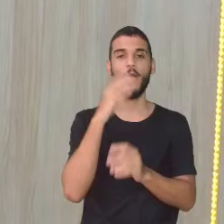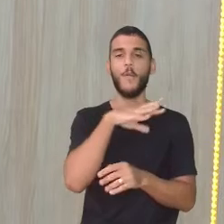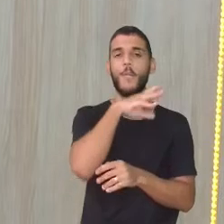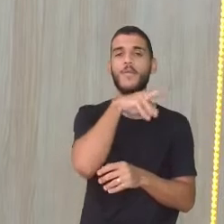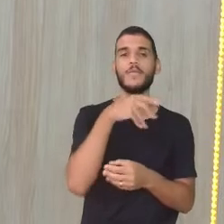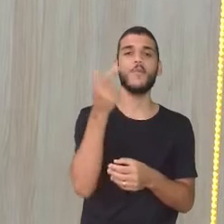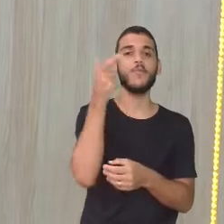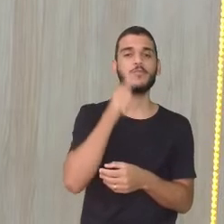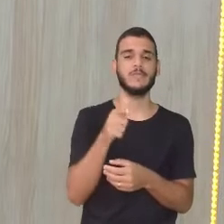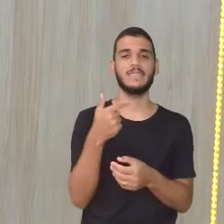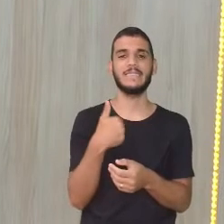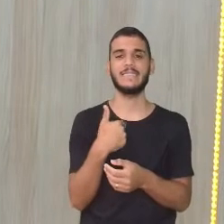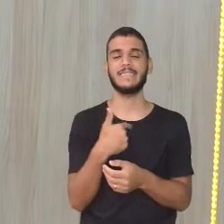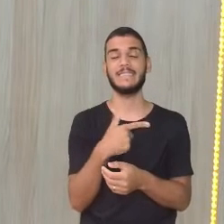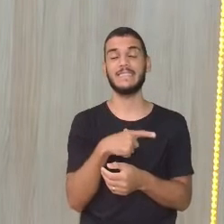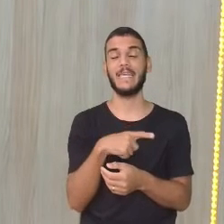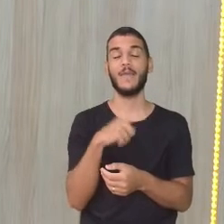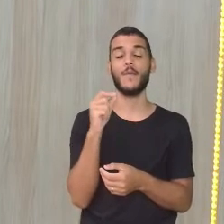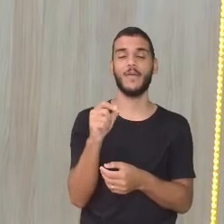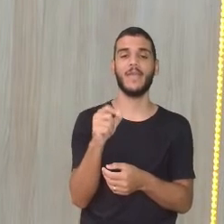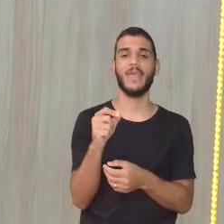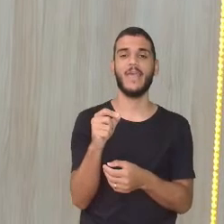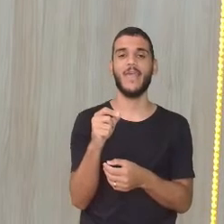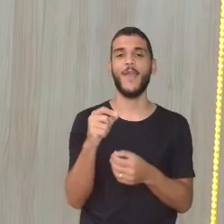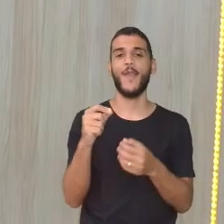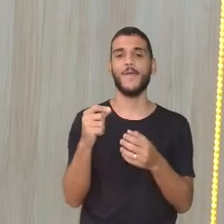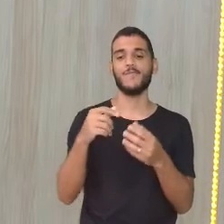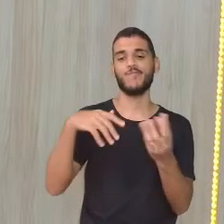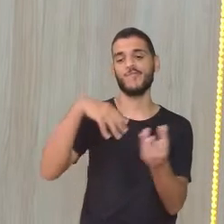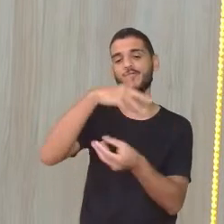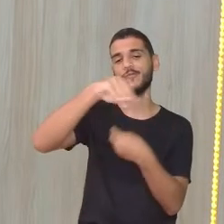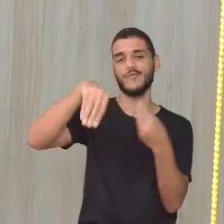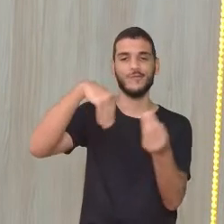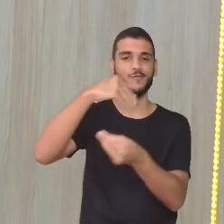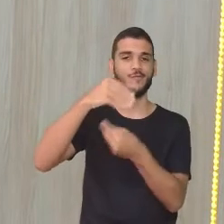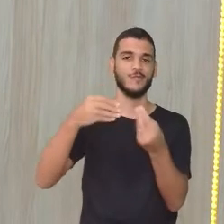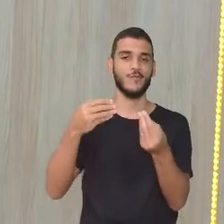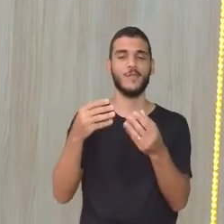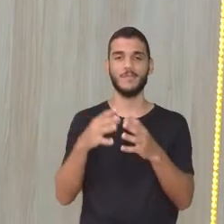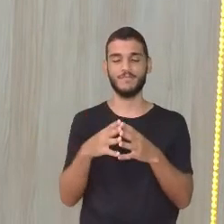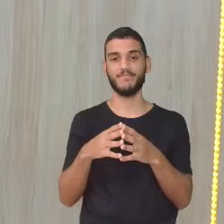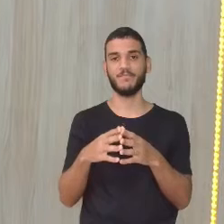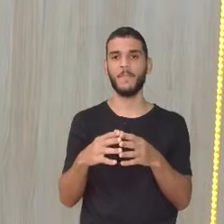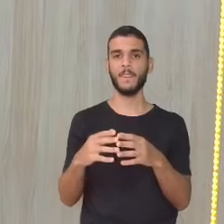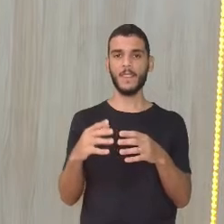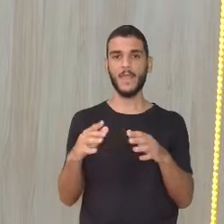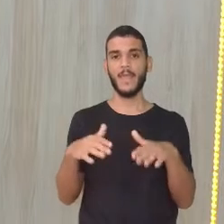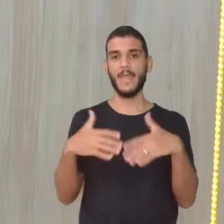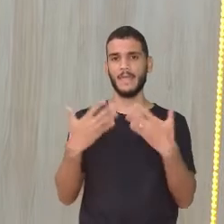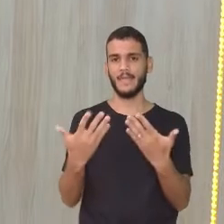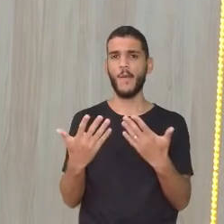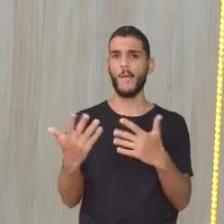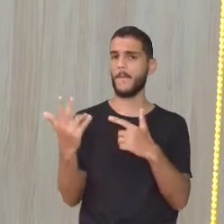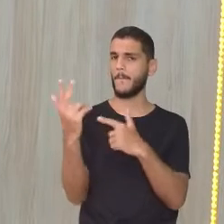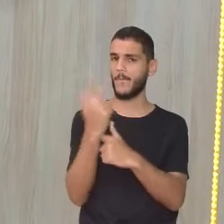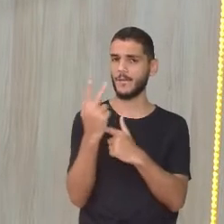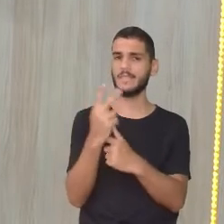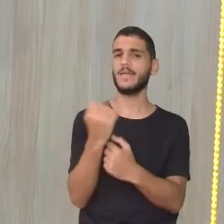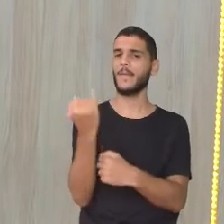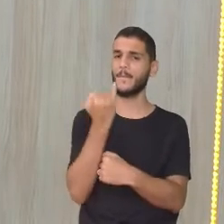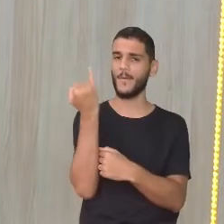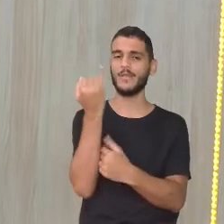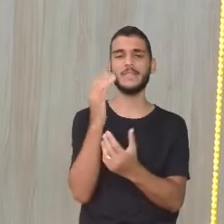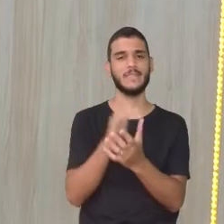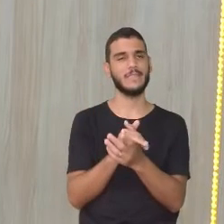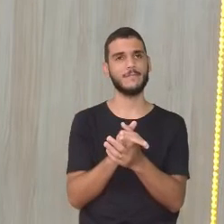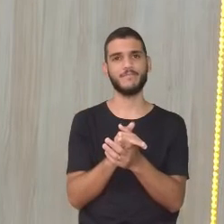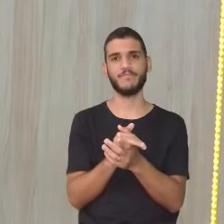misturar ali com a paisagem. E aí, o que é acontece com isso? Ele se protege de um predador, de uma ave, por